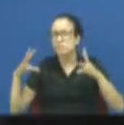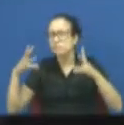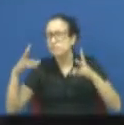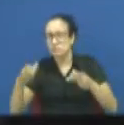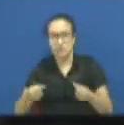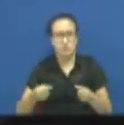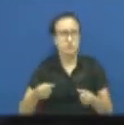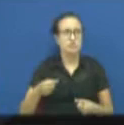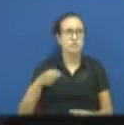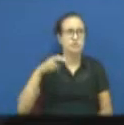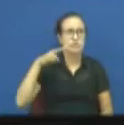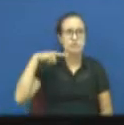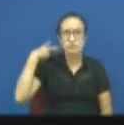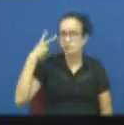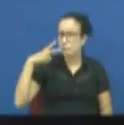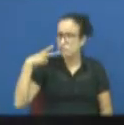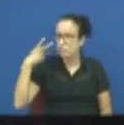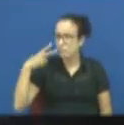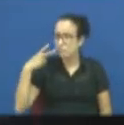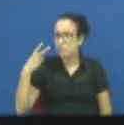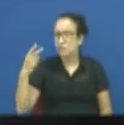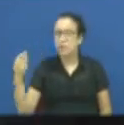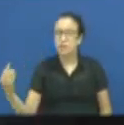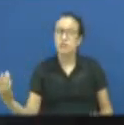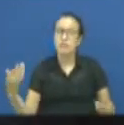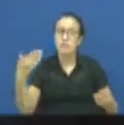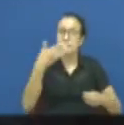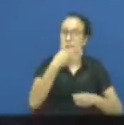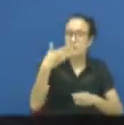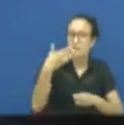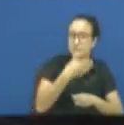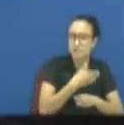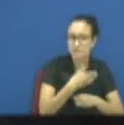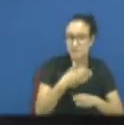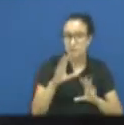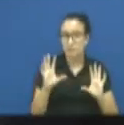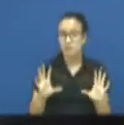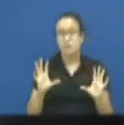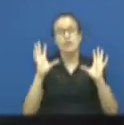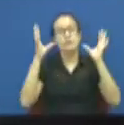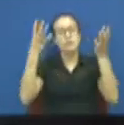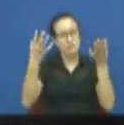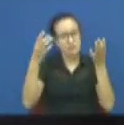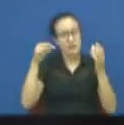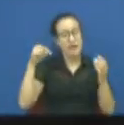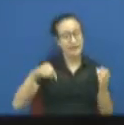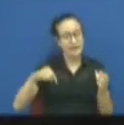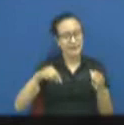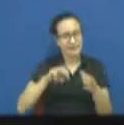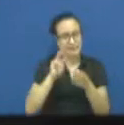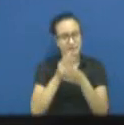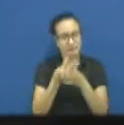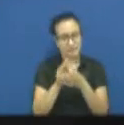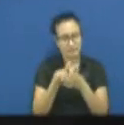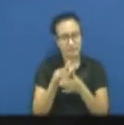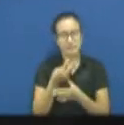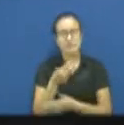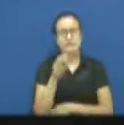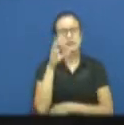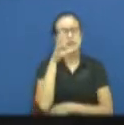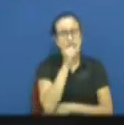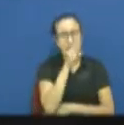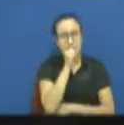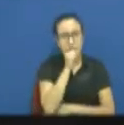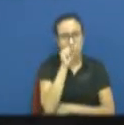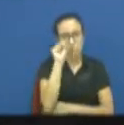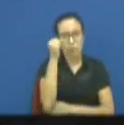compareçam e participem de um evento que vai acontecer nessa casa, no sábado, às oito e meia